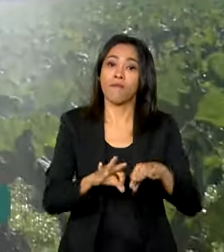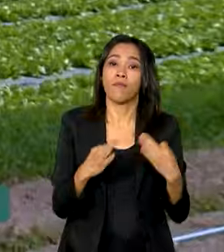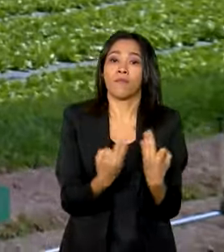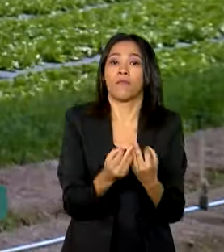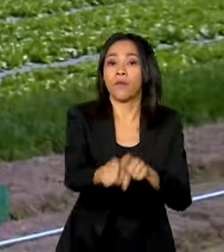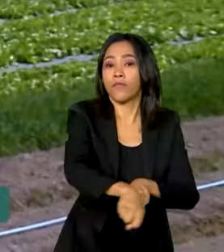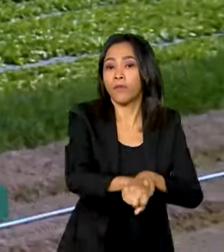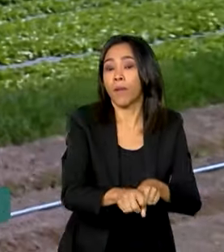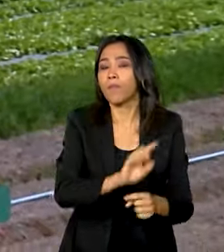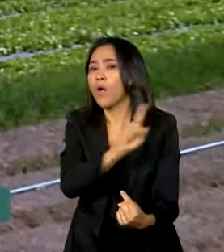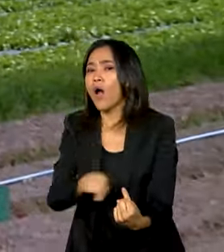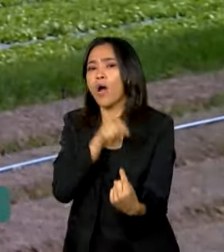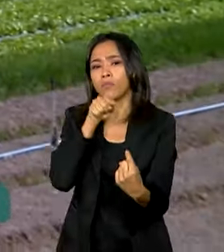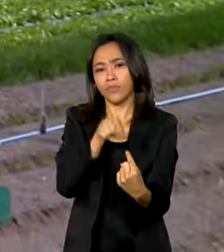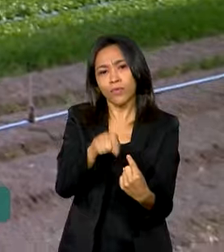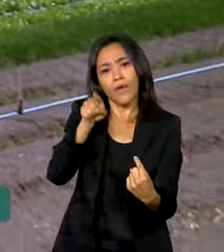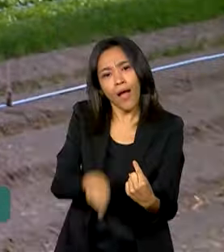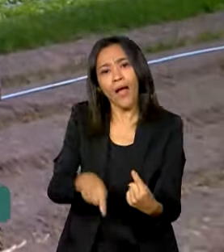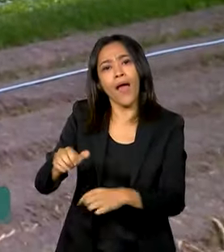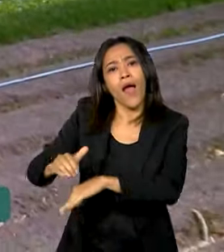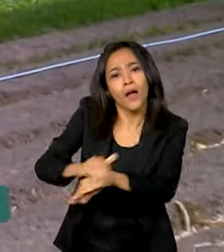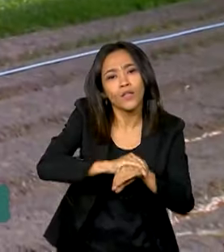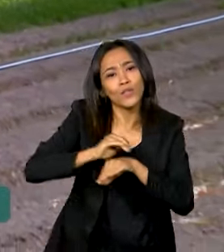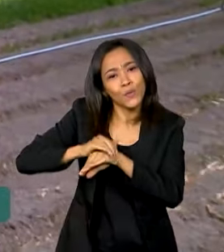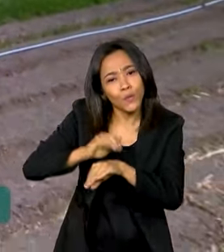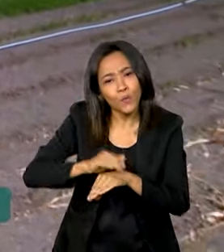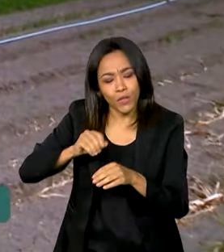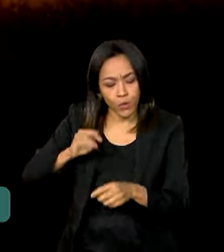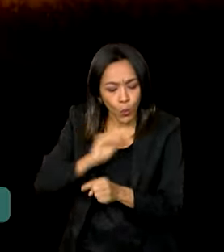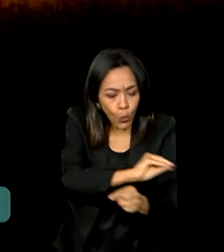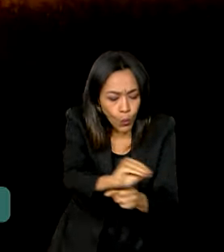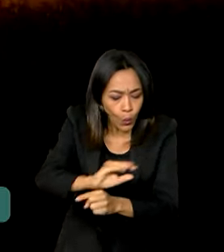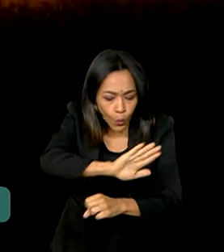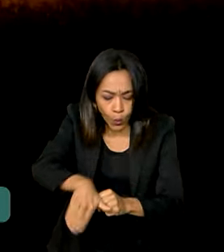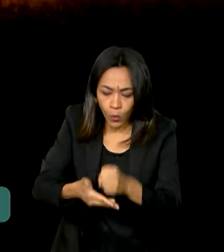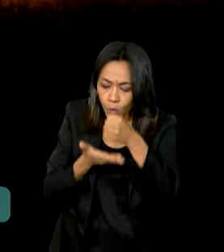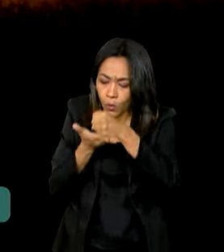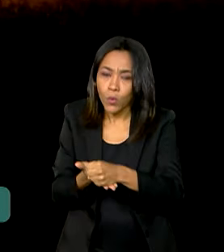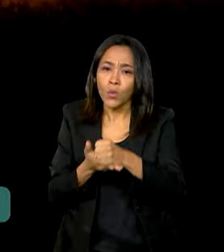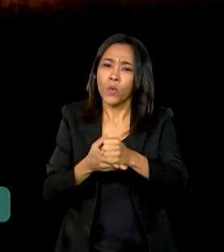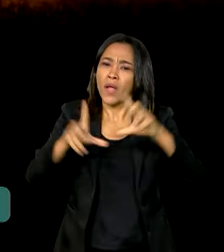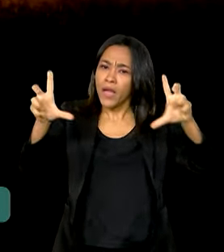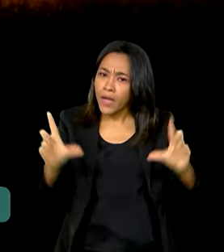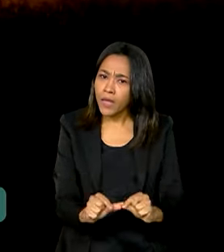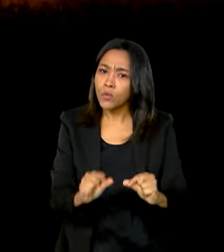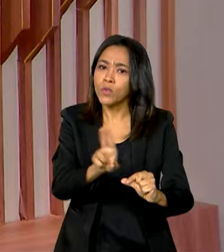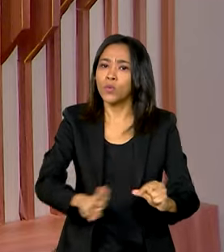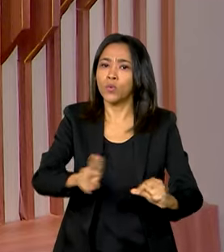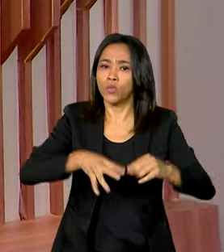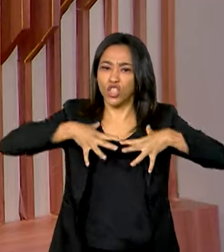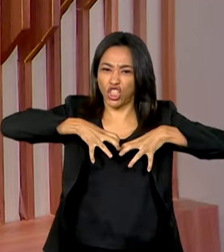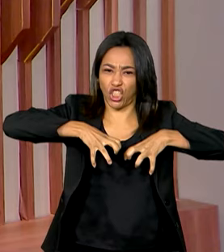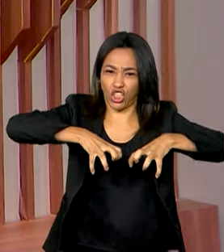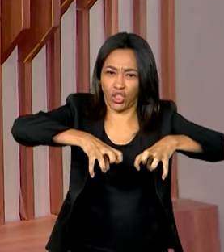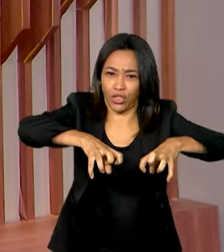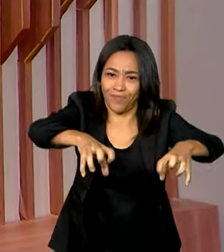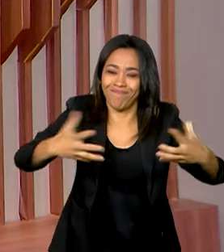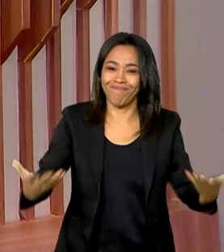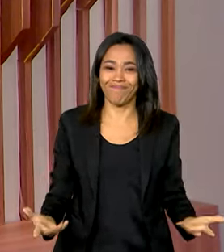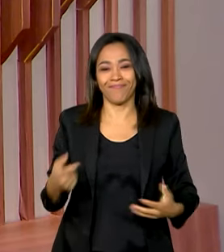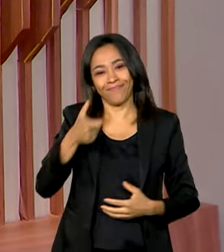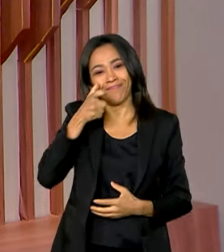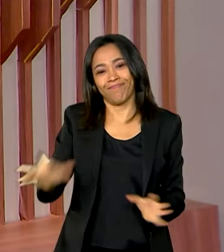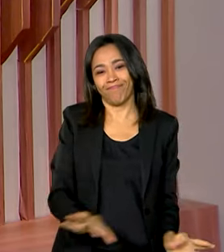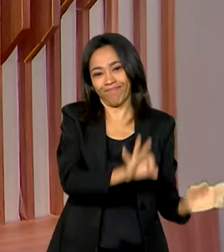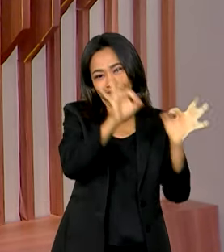Familiar, com o objetivo de promover práticas agrícolas sustentáveis e reduzir o uso de agrotóxicos. Veja